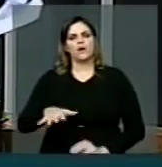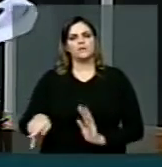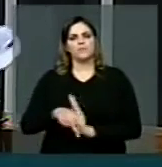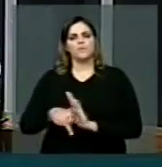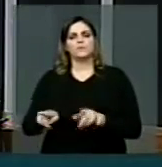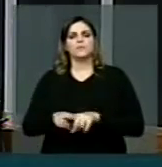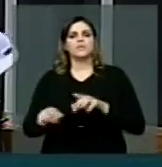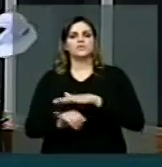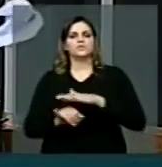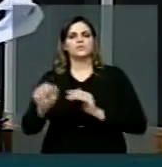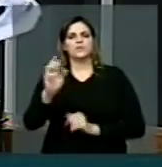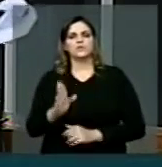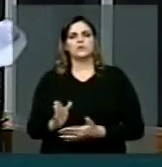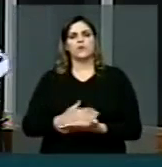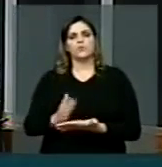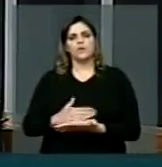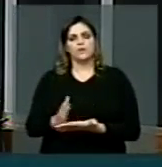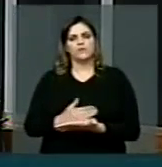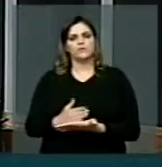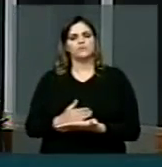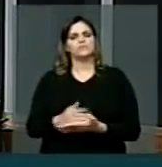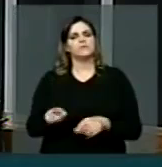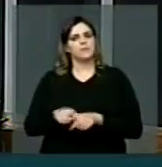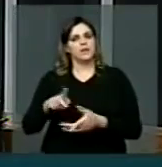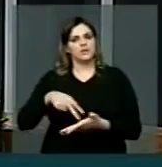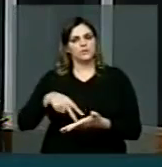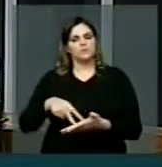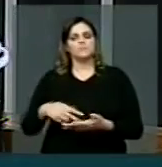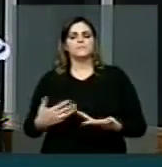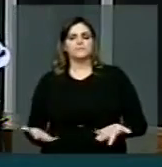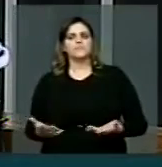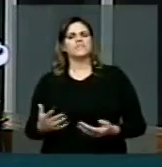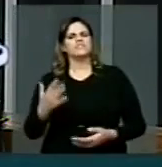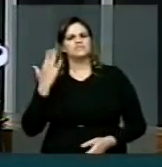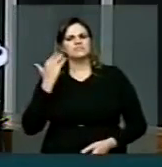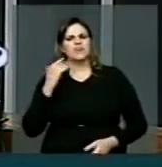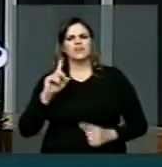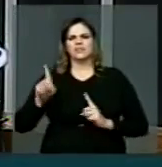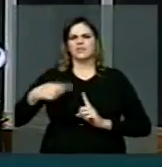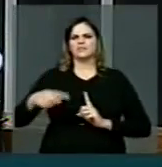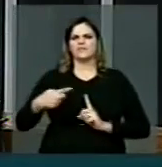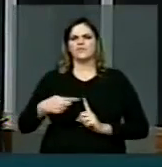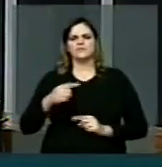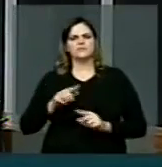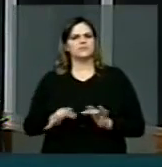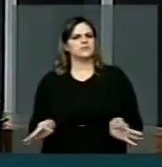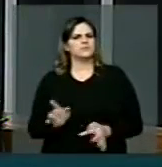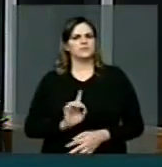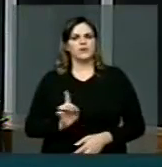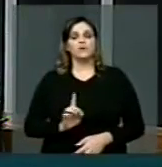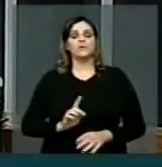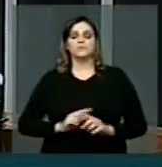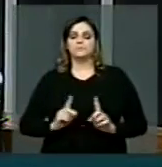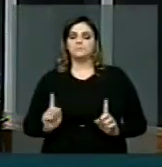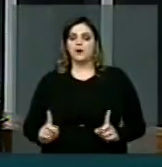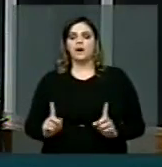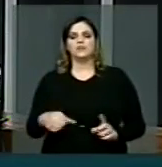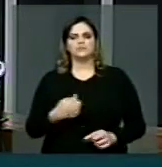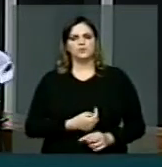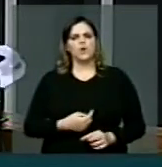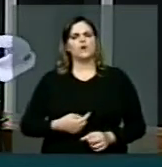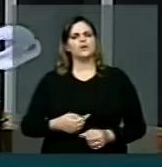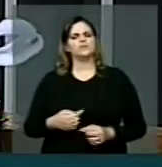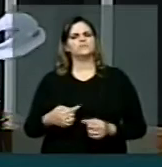Instituto Nacional do Livro e da Leitura. Claro que o desafio não é simples, mas estamos